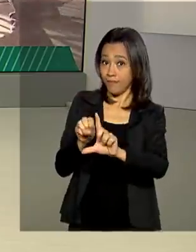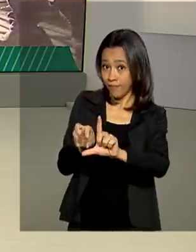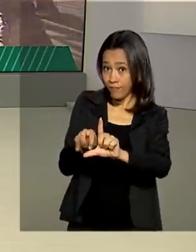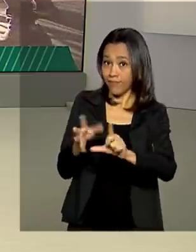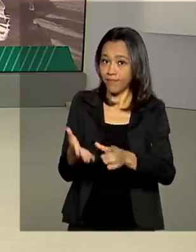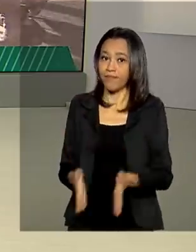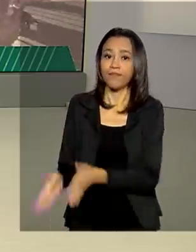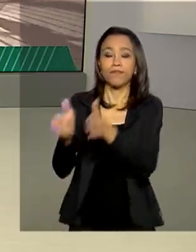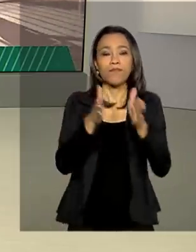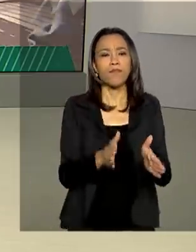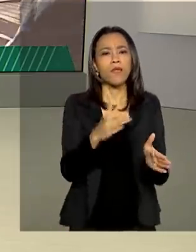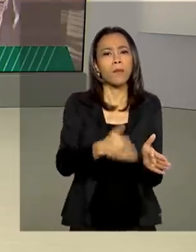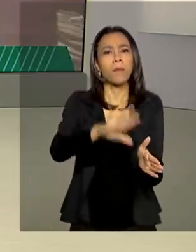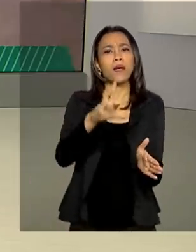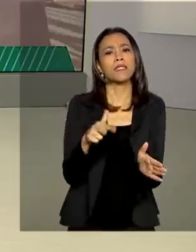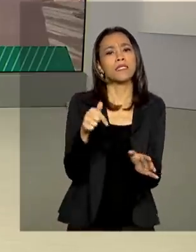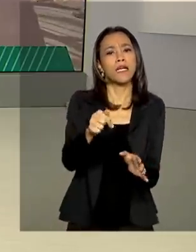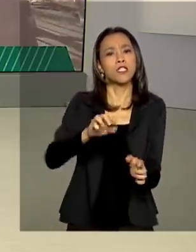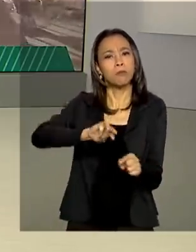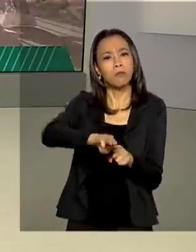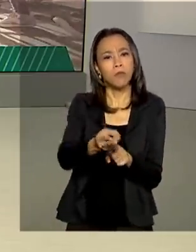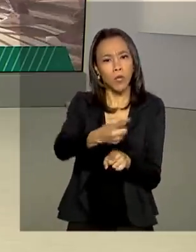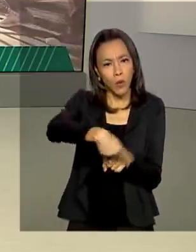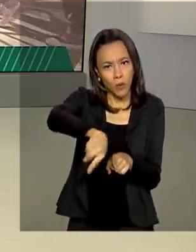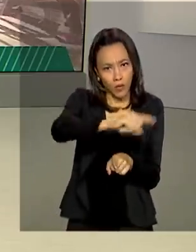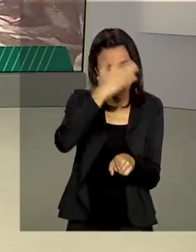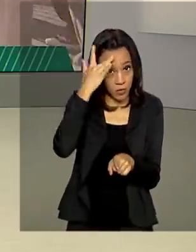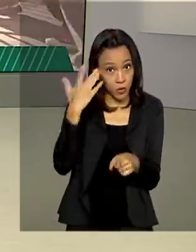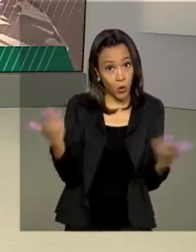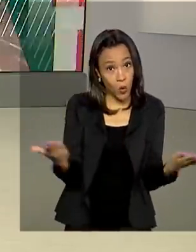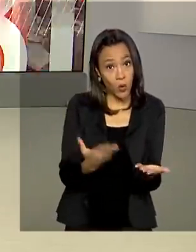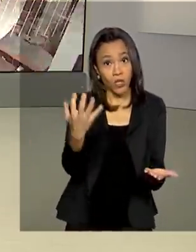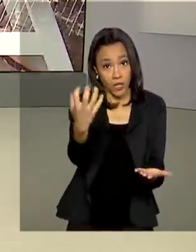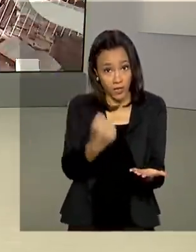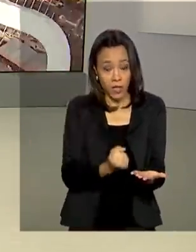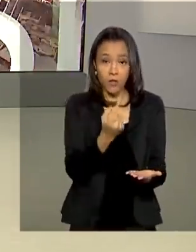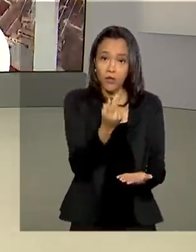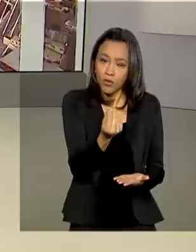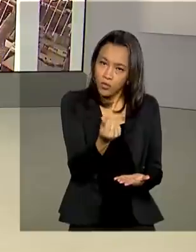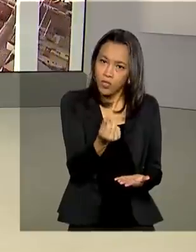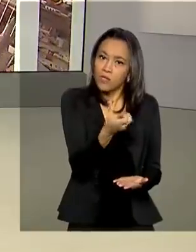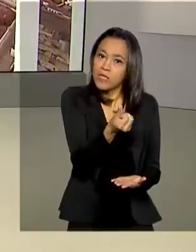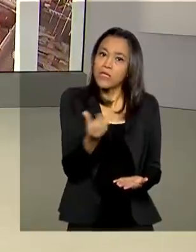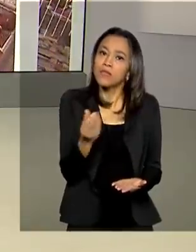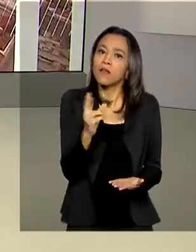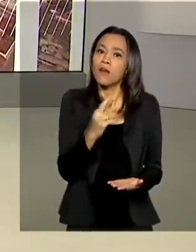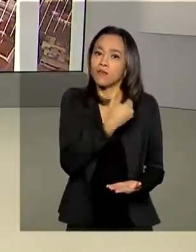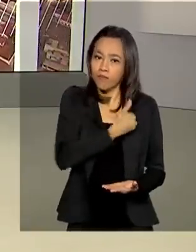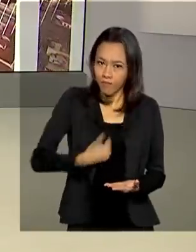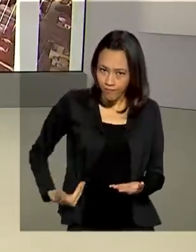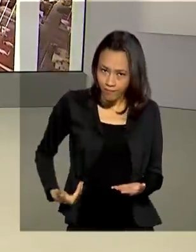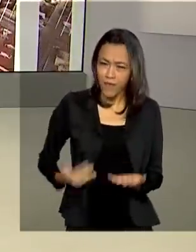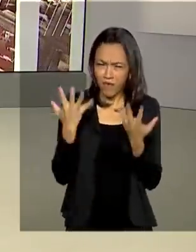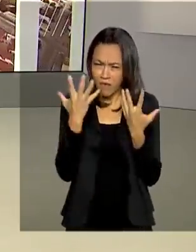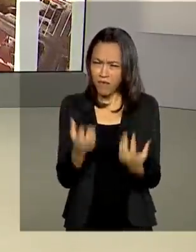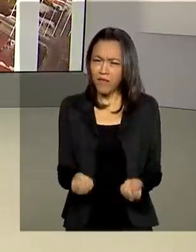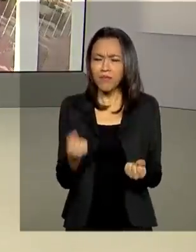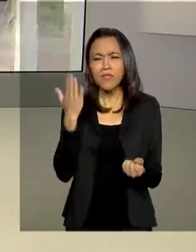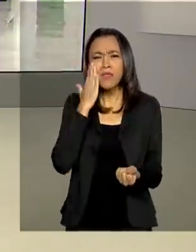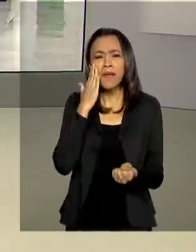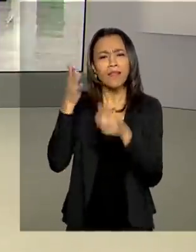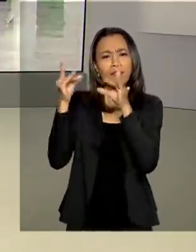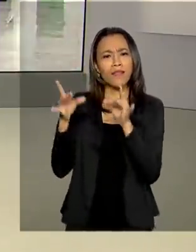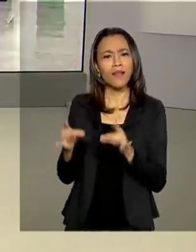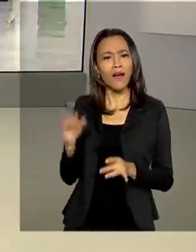Mais de 7 milhões de trabalhadores recebem hoje o auxílio emergencial de 600 reais. Vamos saber os detalhes então com a